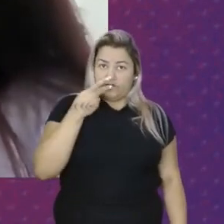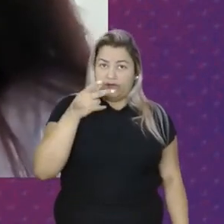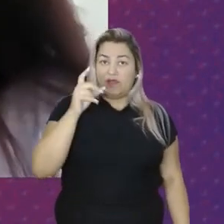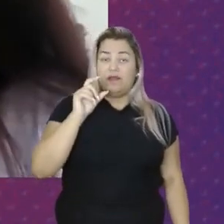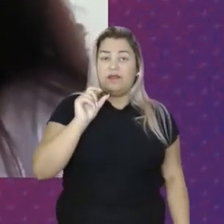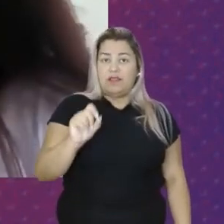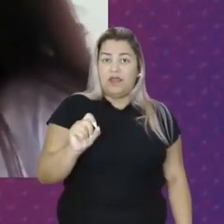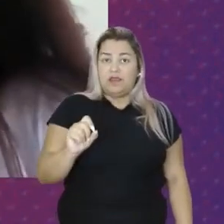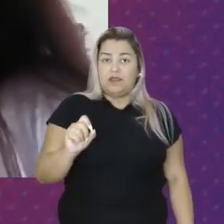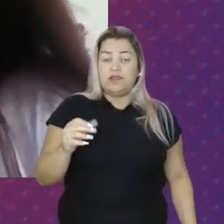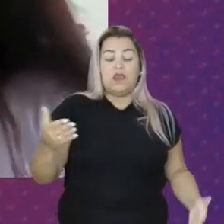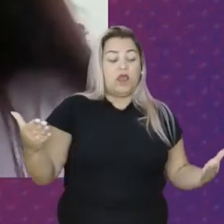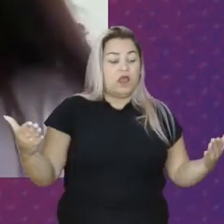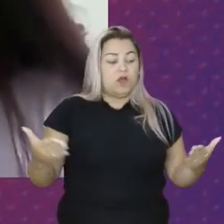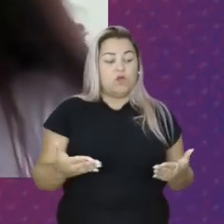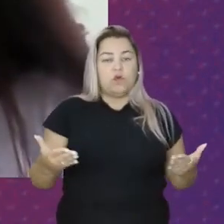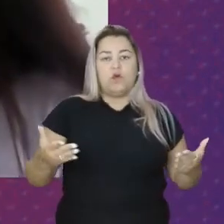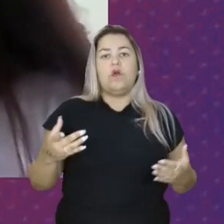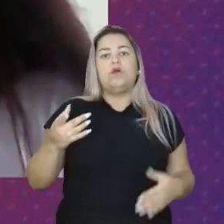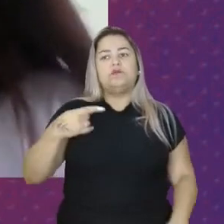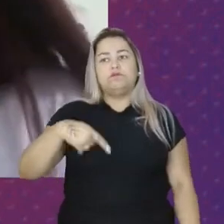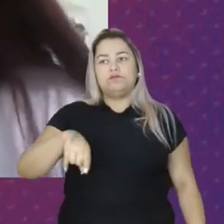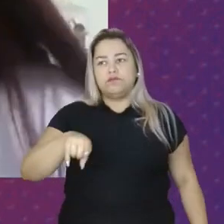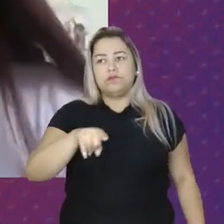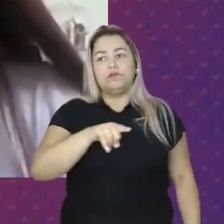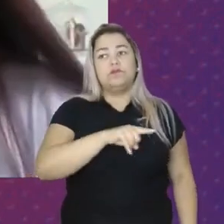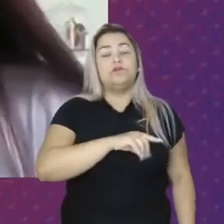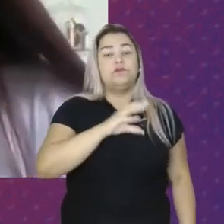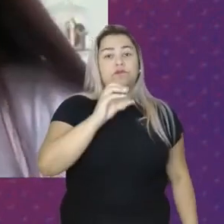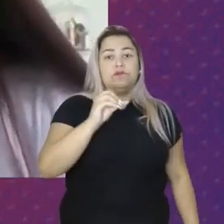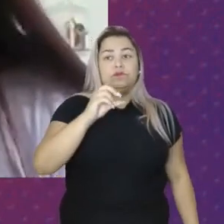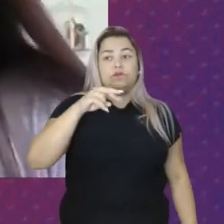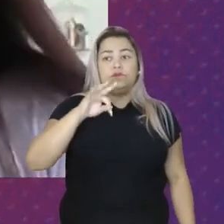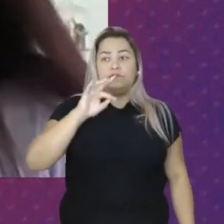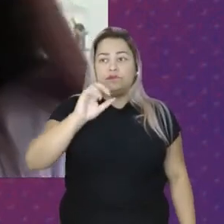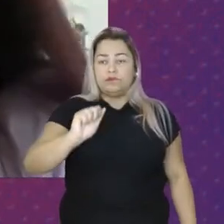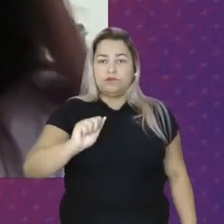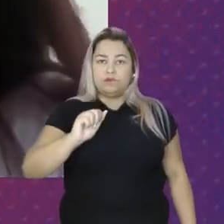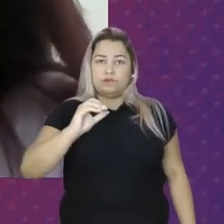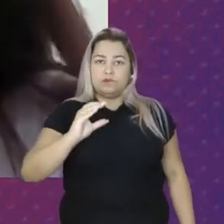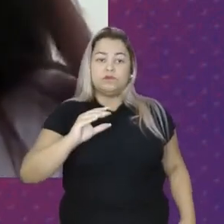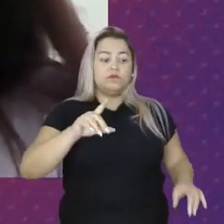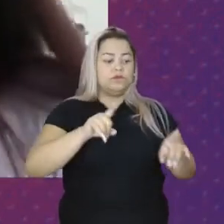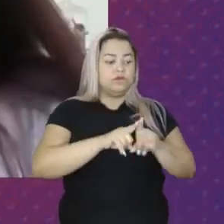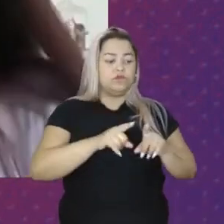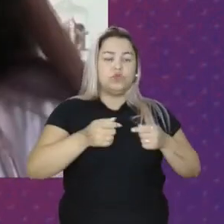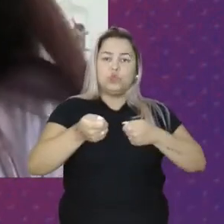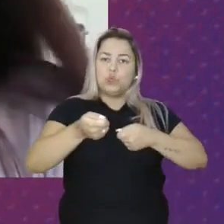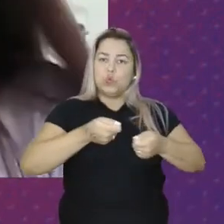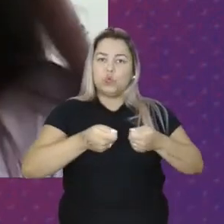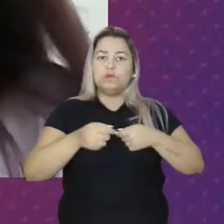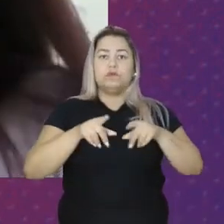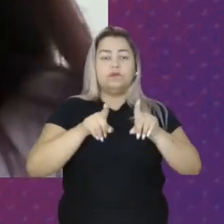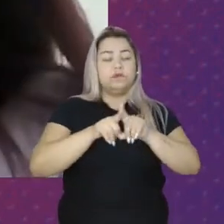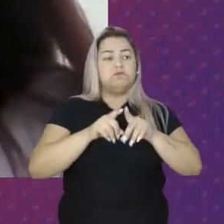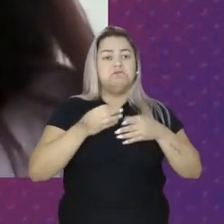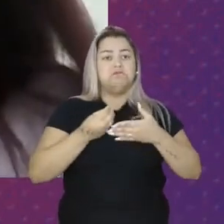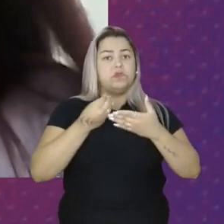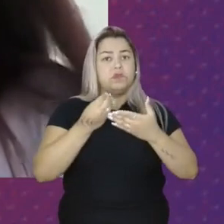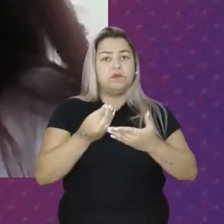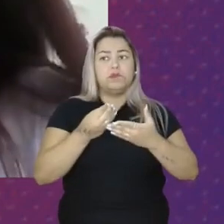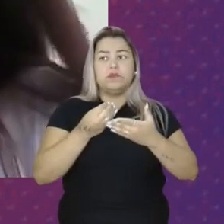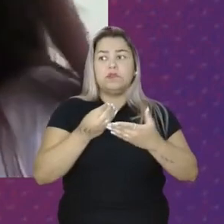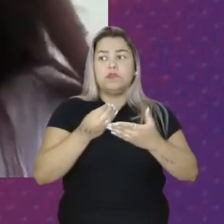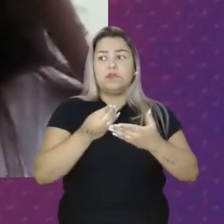Nesse momento Nós da Contag Nós estamos Em um processo De negociação Nós entregamos